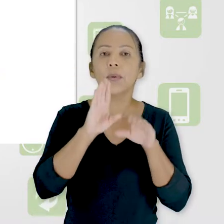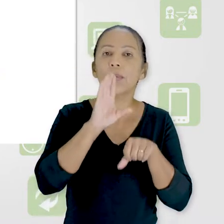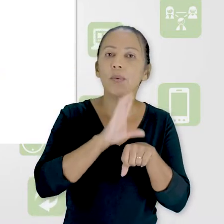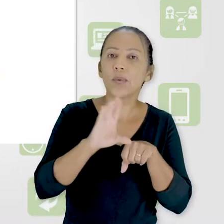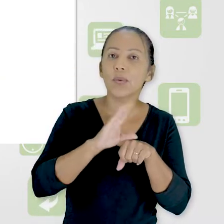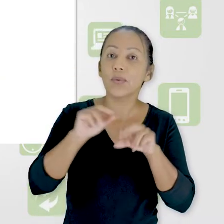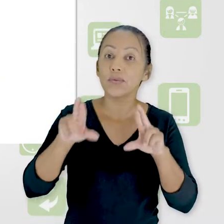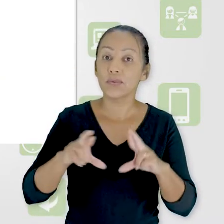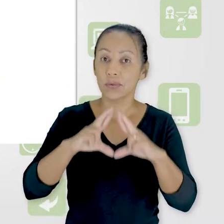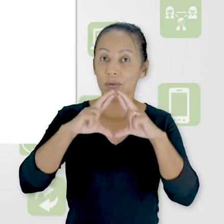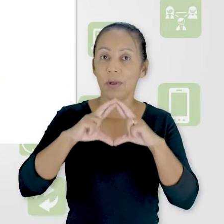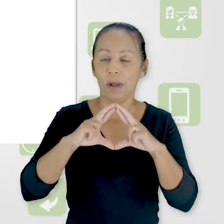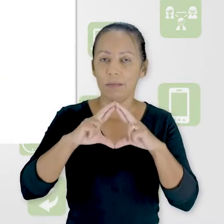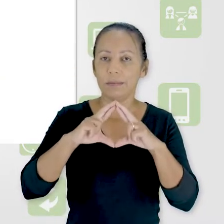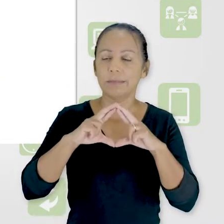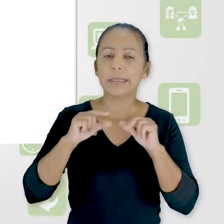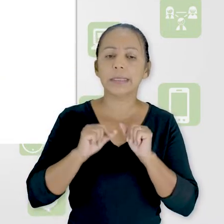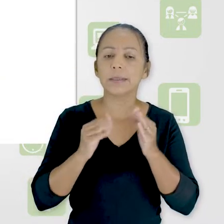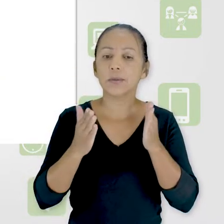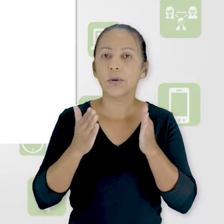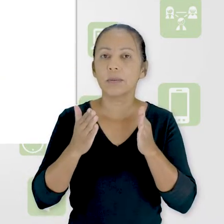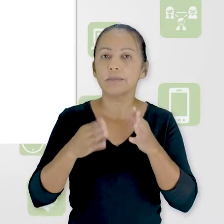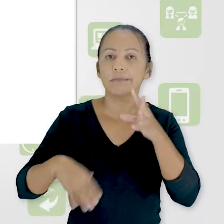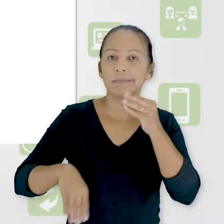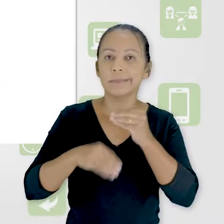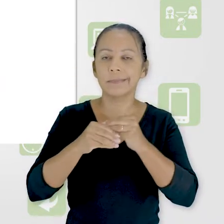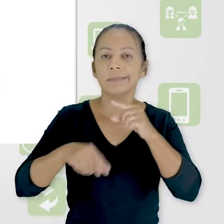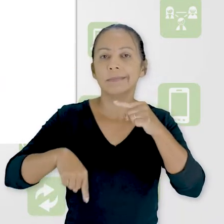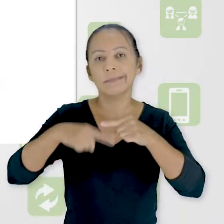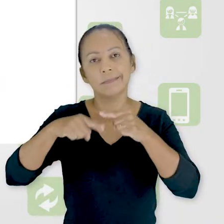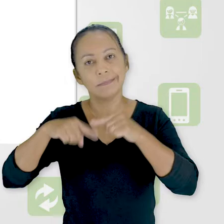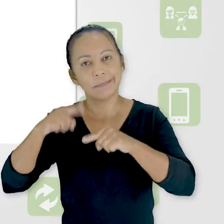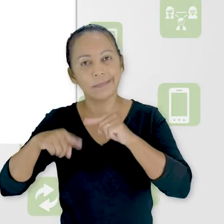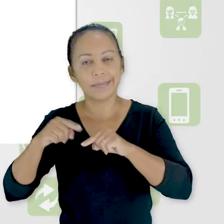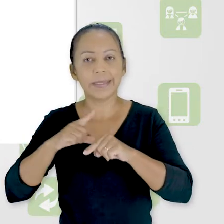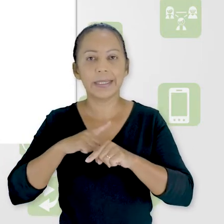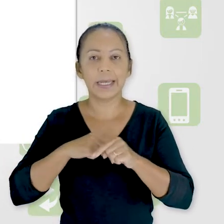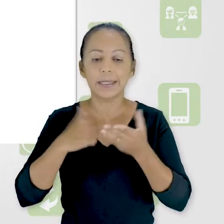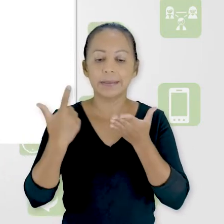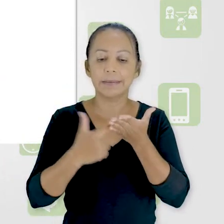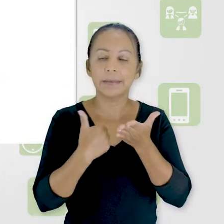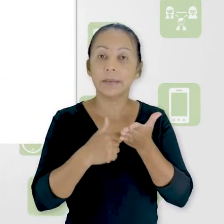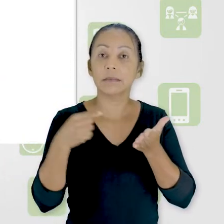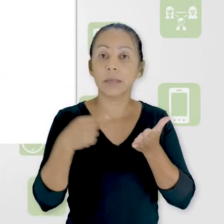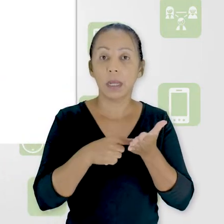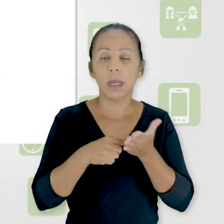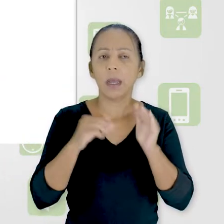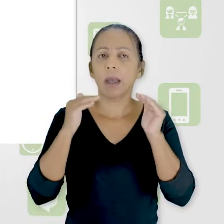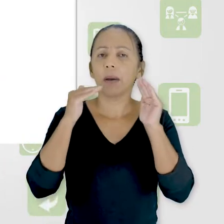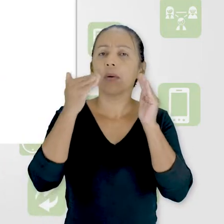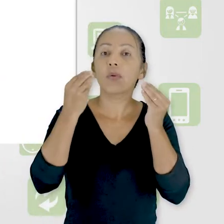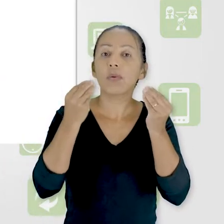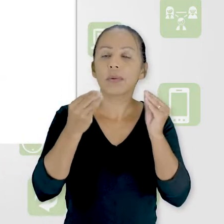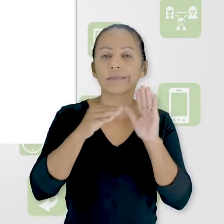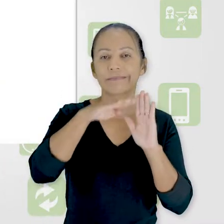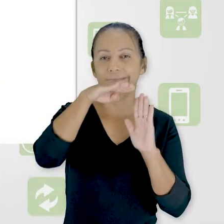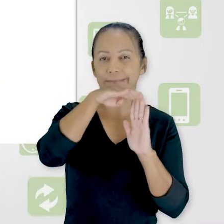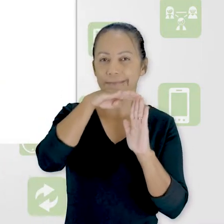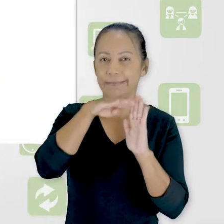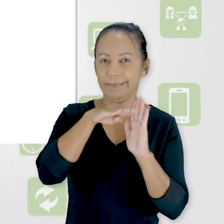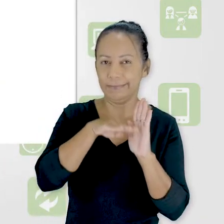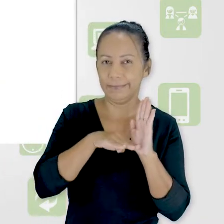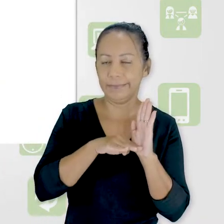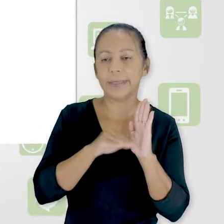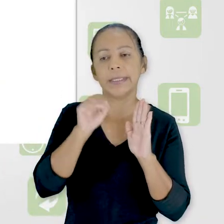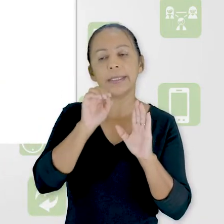nessa seção de material complementar tem um recurso desse do tipo livro, que é um tutorial de Google Drive básico com